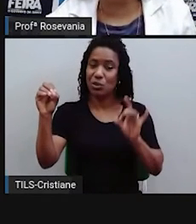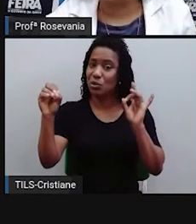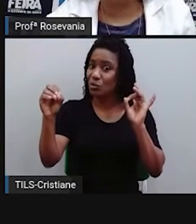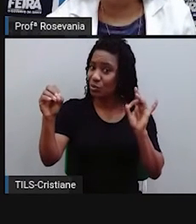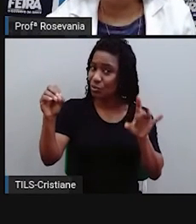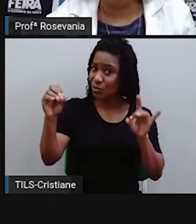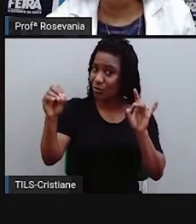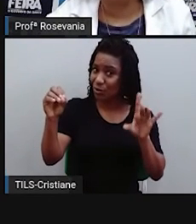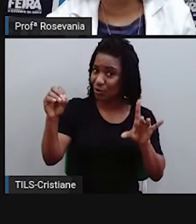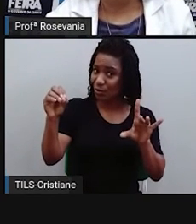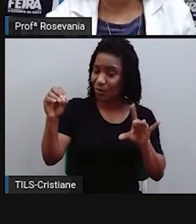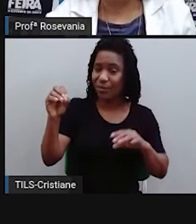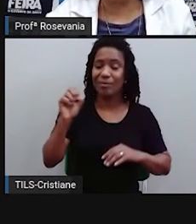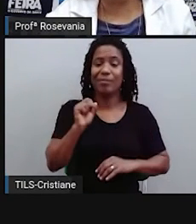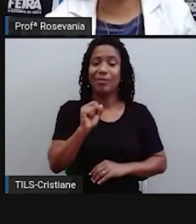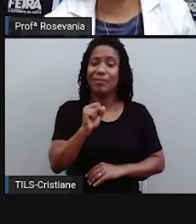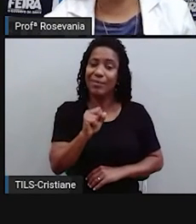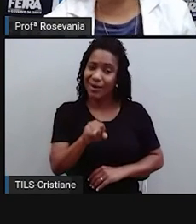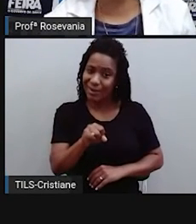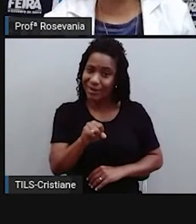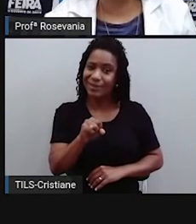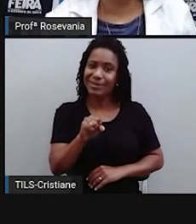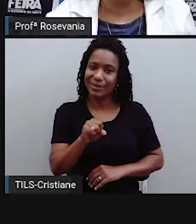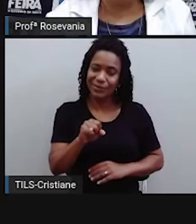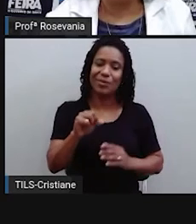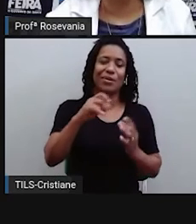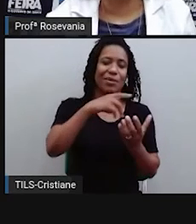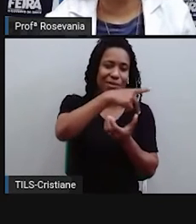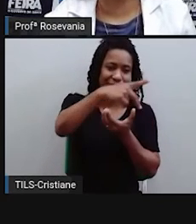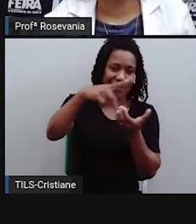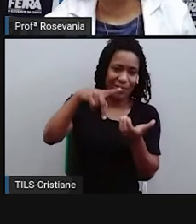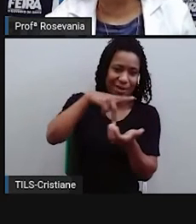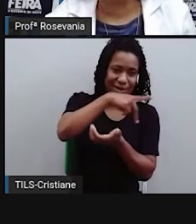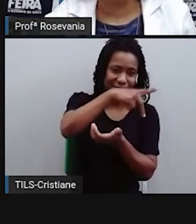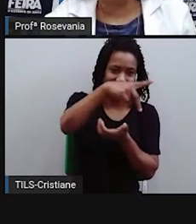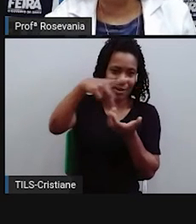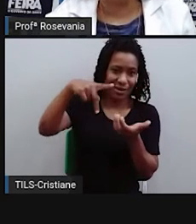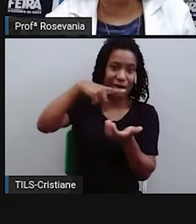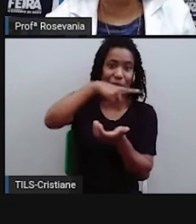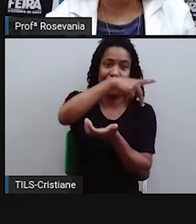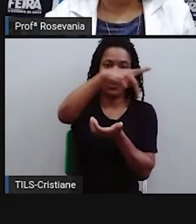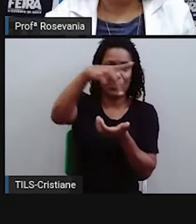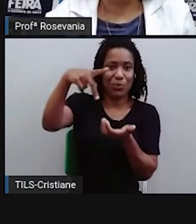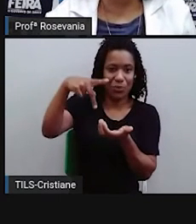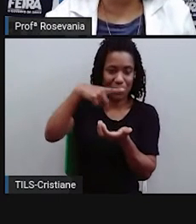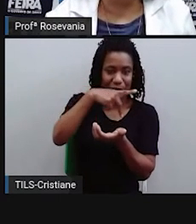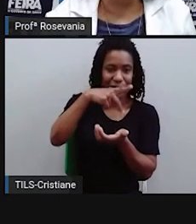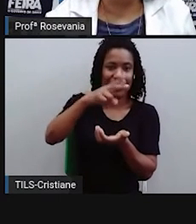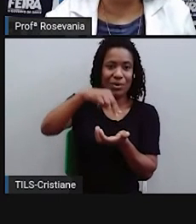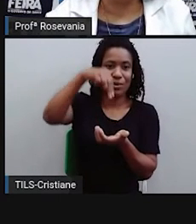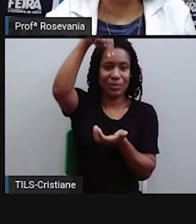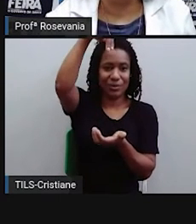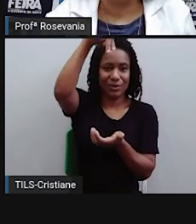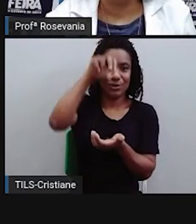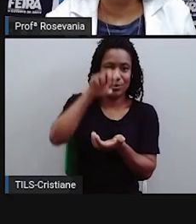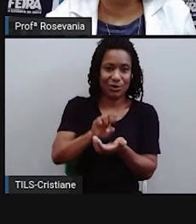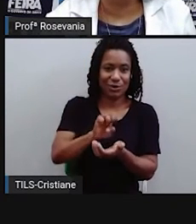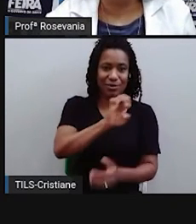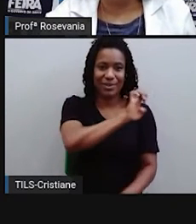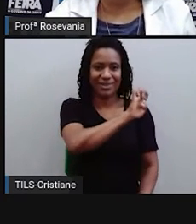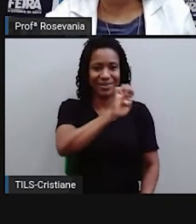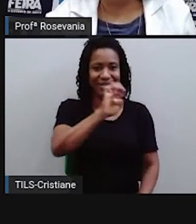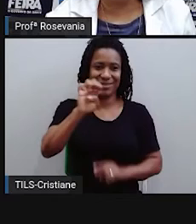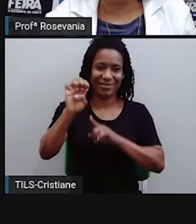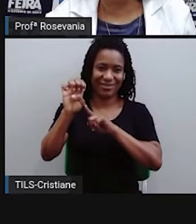falo das latitudes, aí eu tenho latitude norte e latitude sul, por quê? Porque o marco principal da